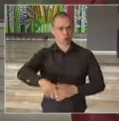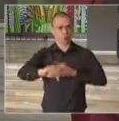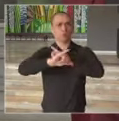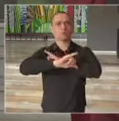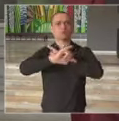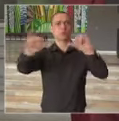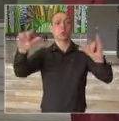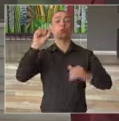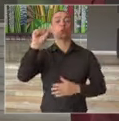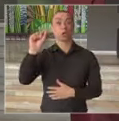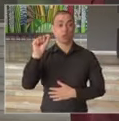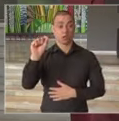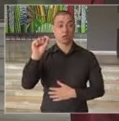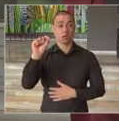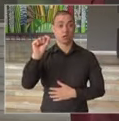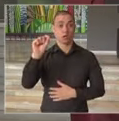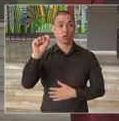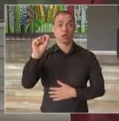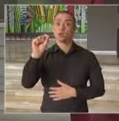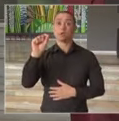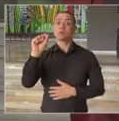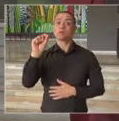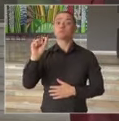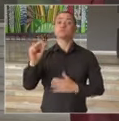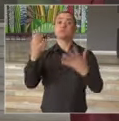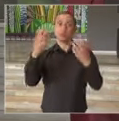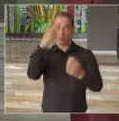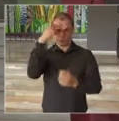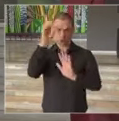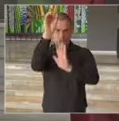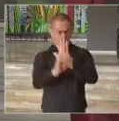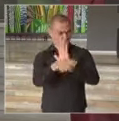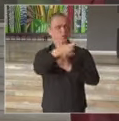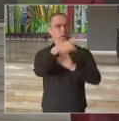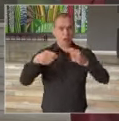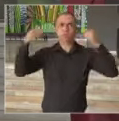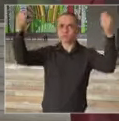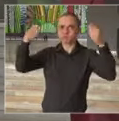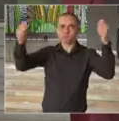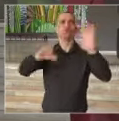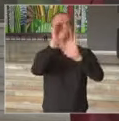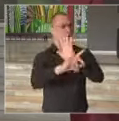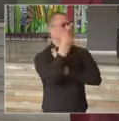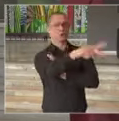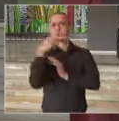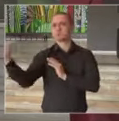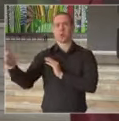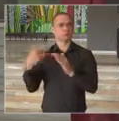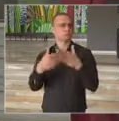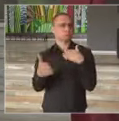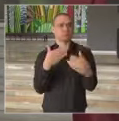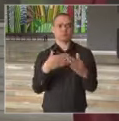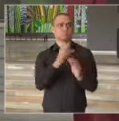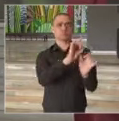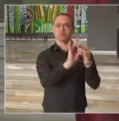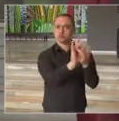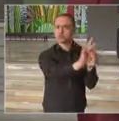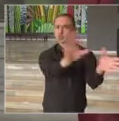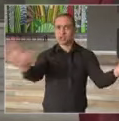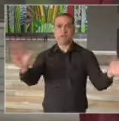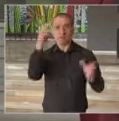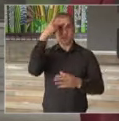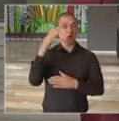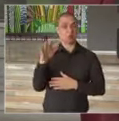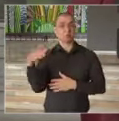que não cerceará nenhum direito à manifestação, seja de quem for, seja para qual